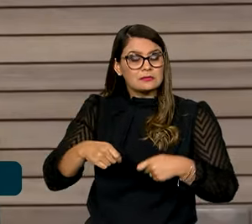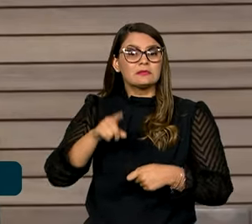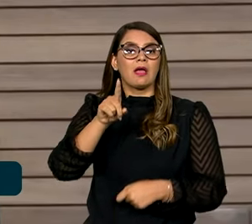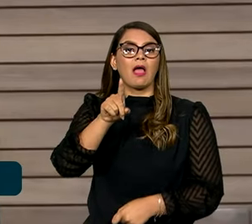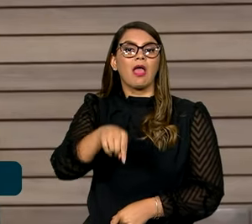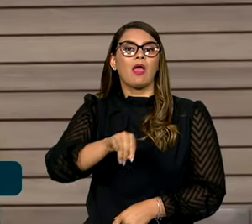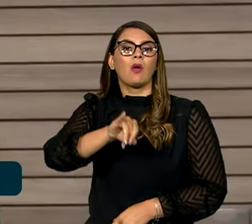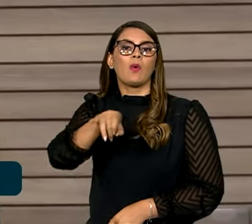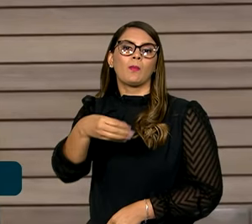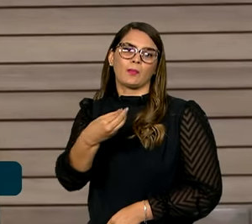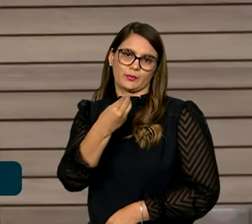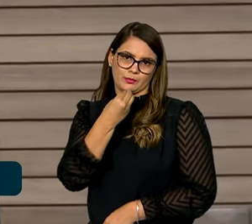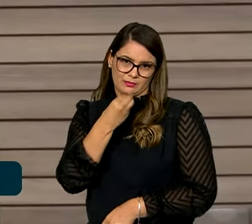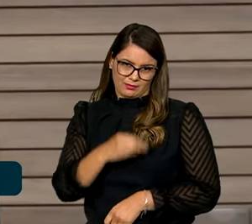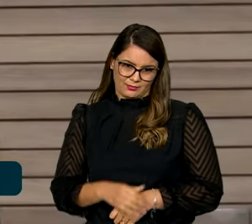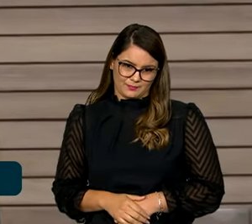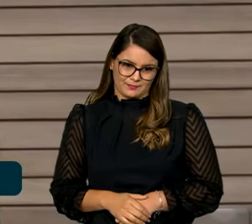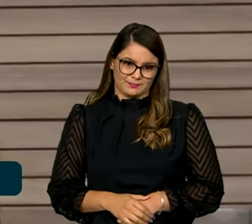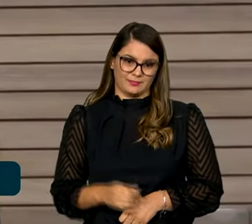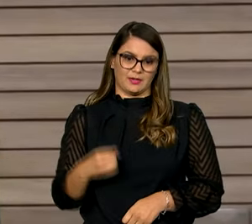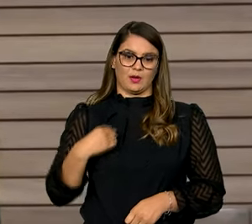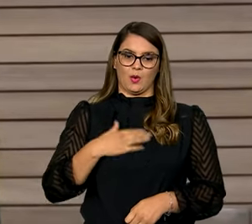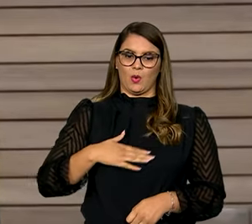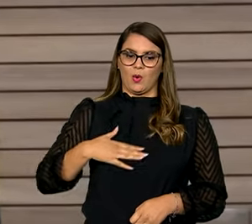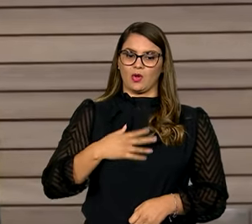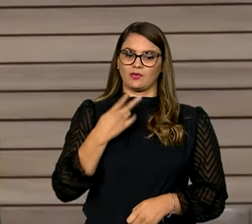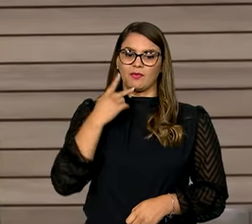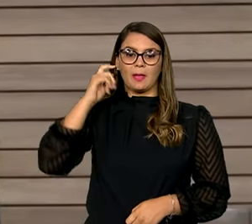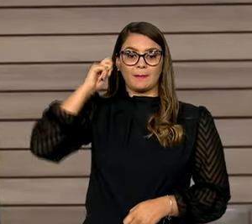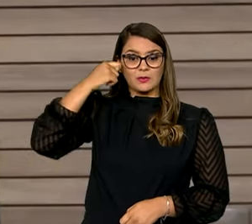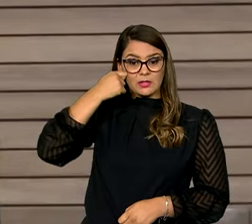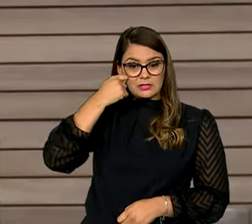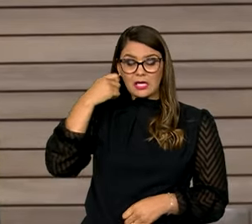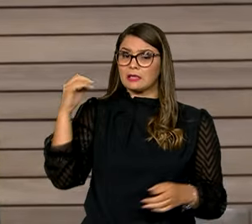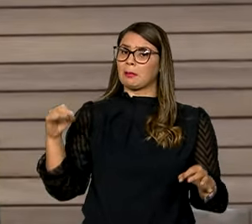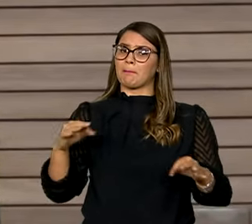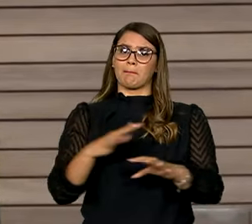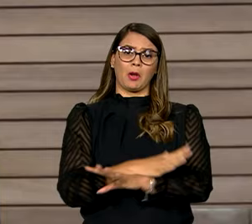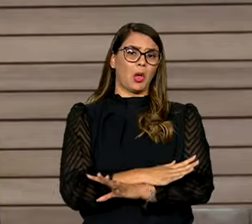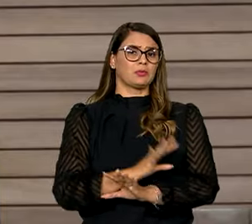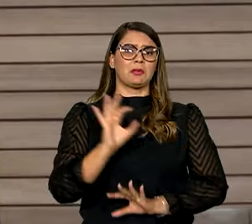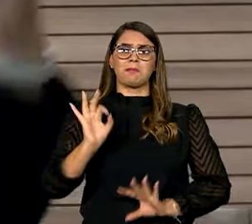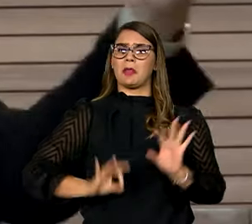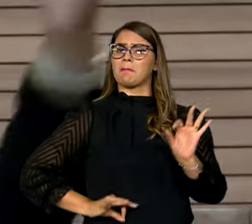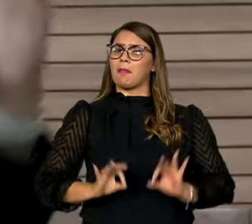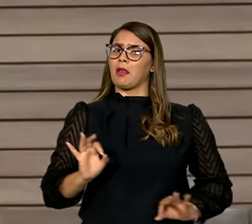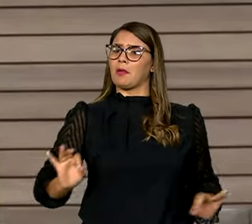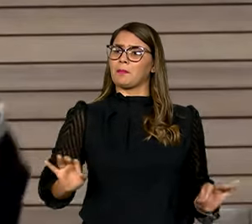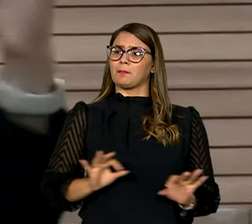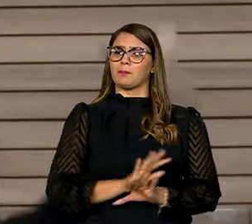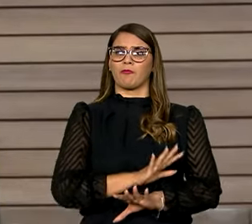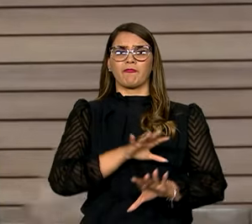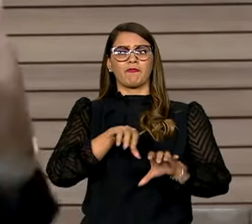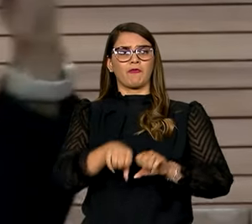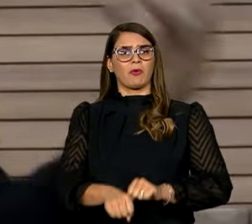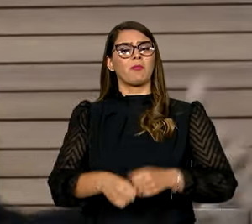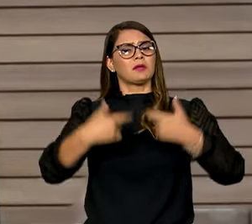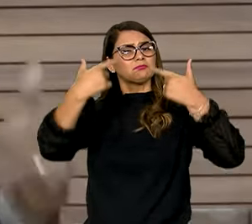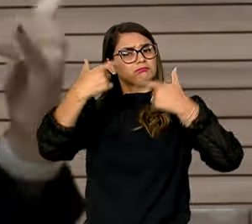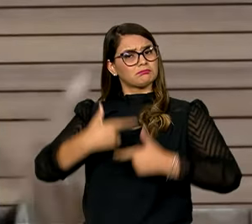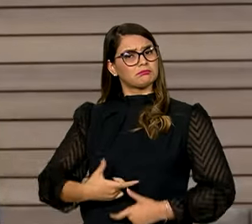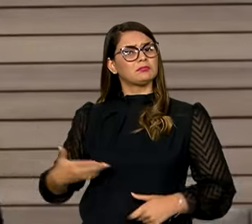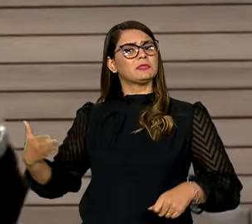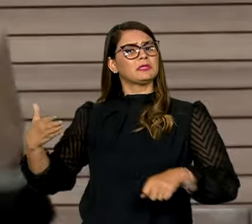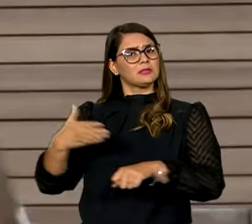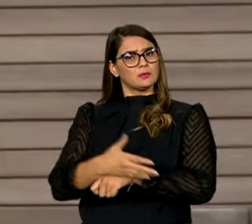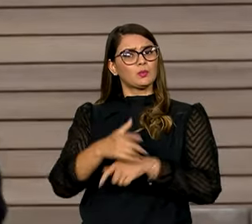de oportunidade. Eu gosto de reiterar que pessoas negras estão prontas e preparadas, formadas para estarem e